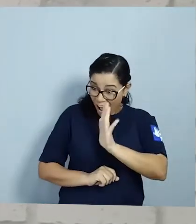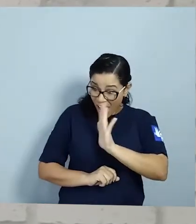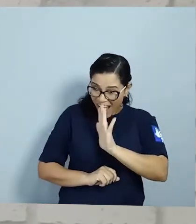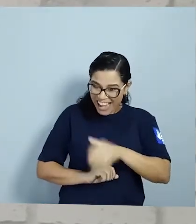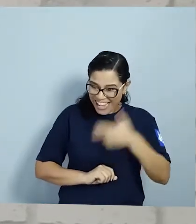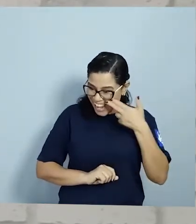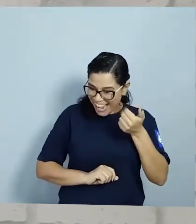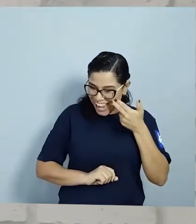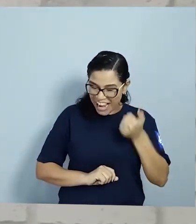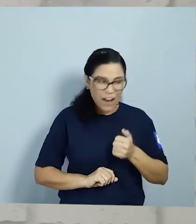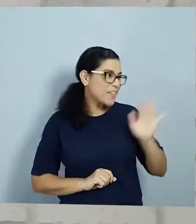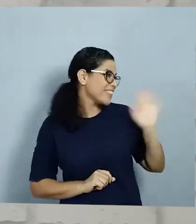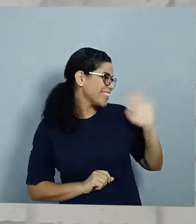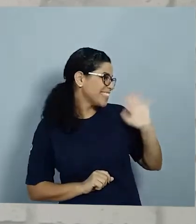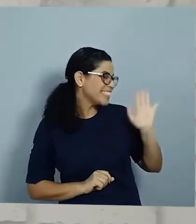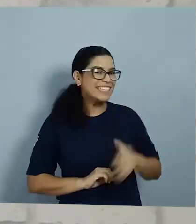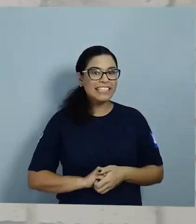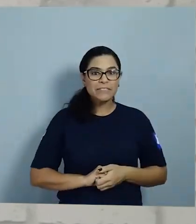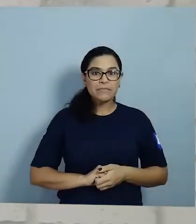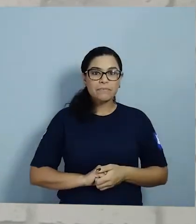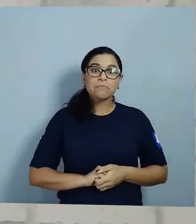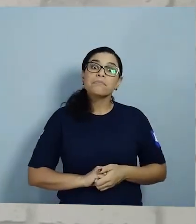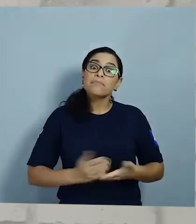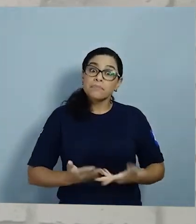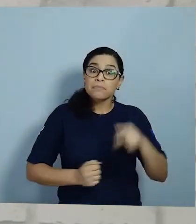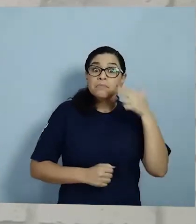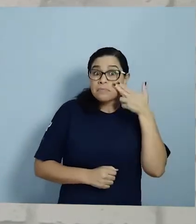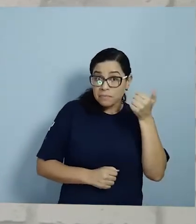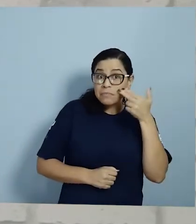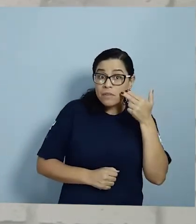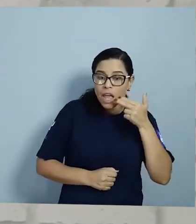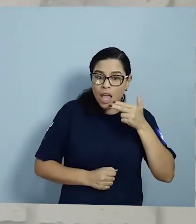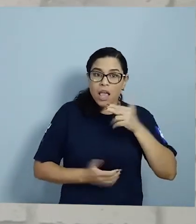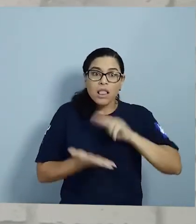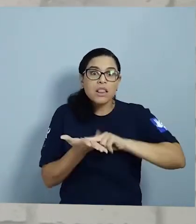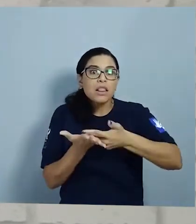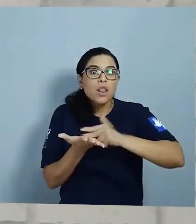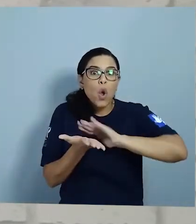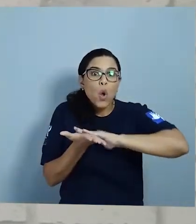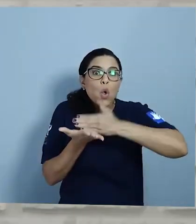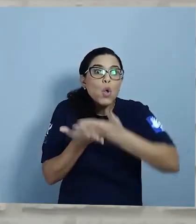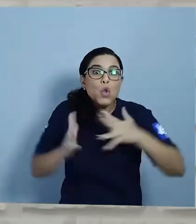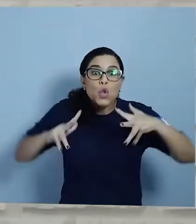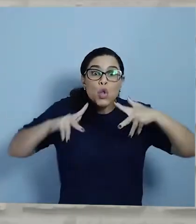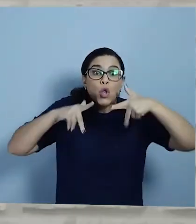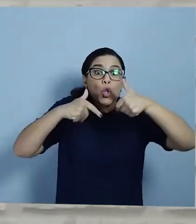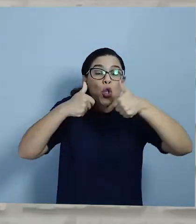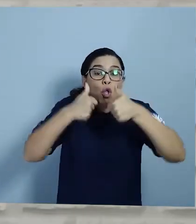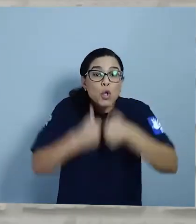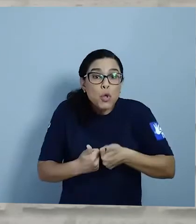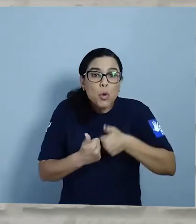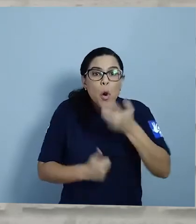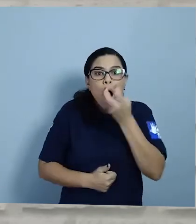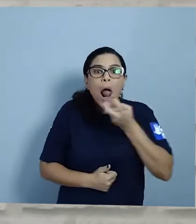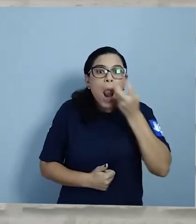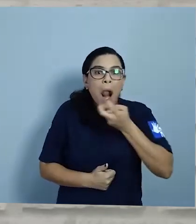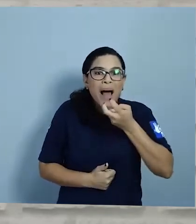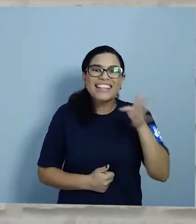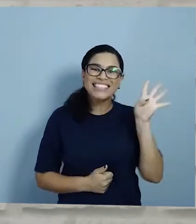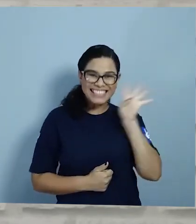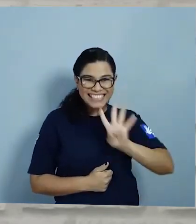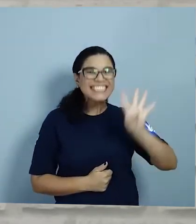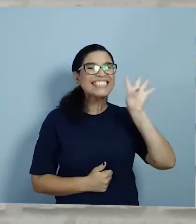A Emily traduz para Libras todinho o que eu falo Muito legal, não é mesmo?